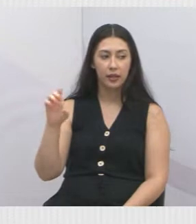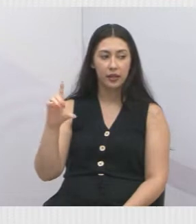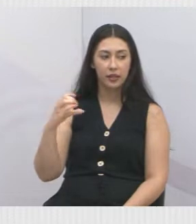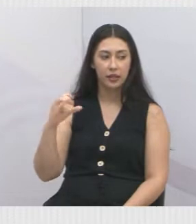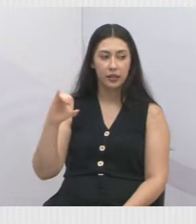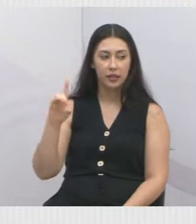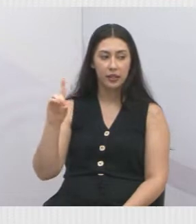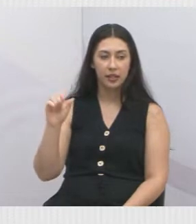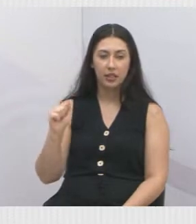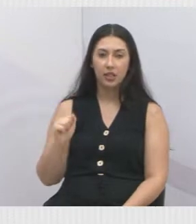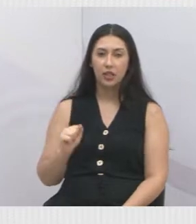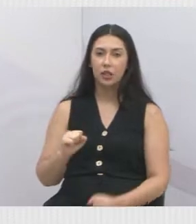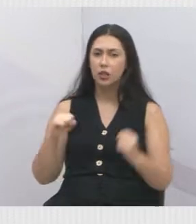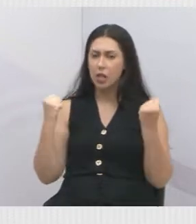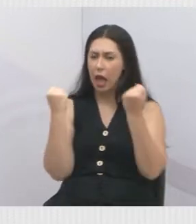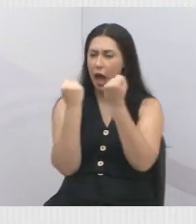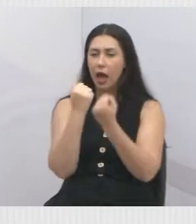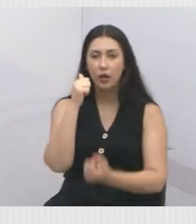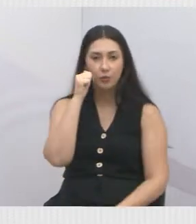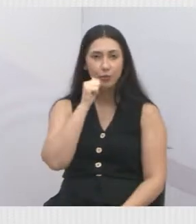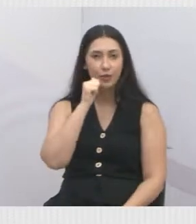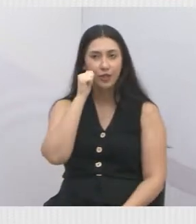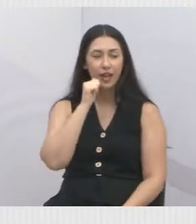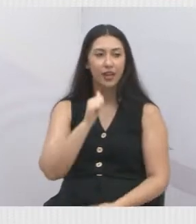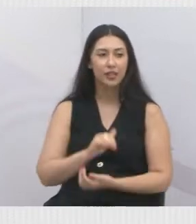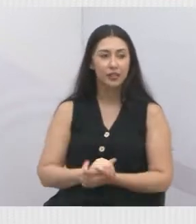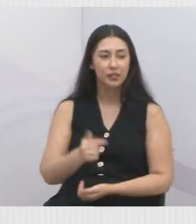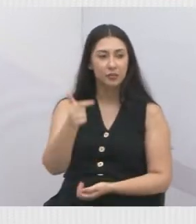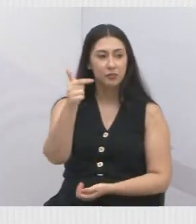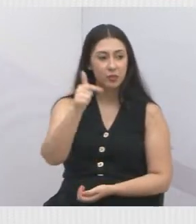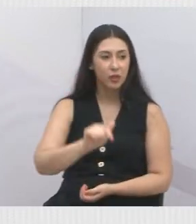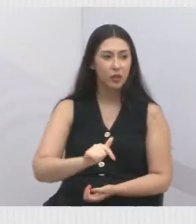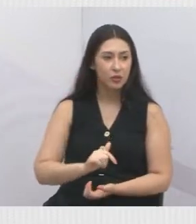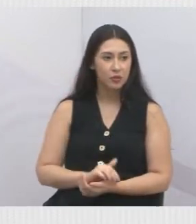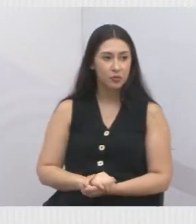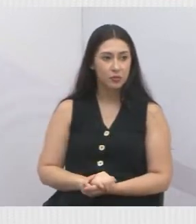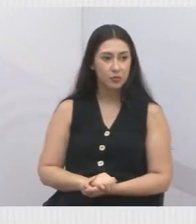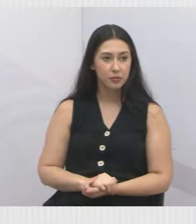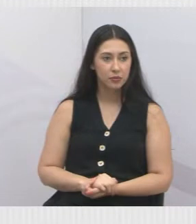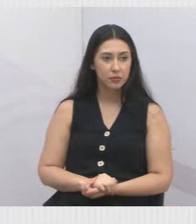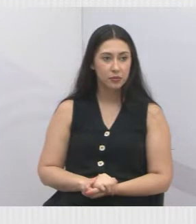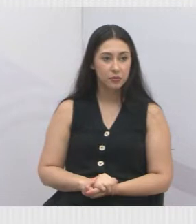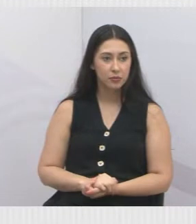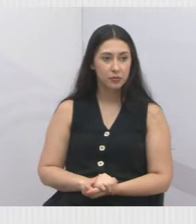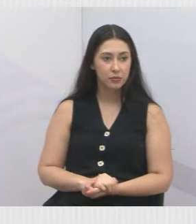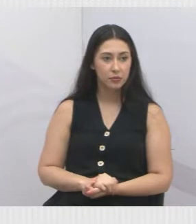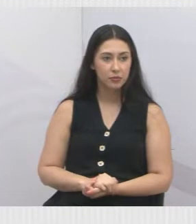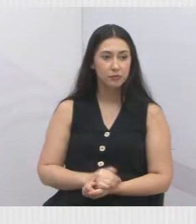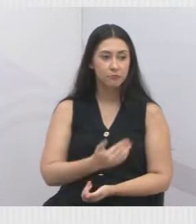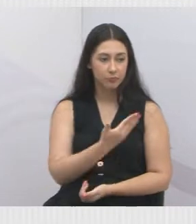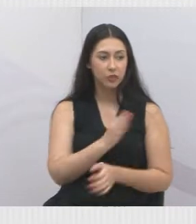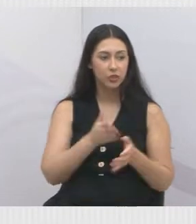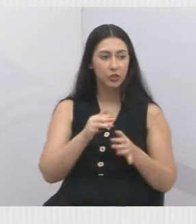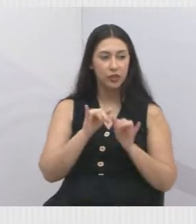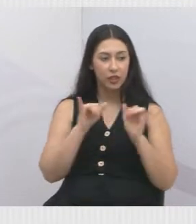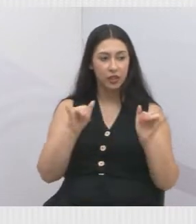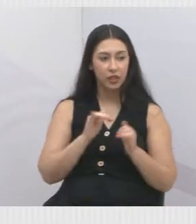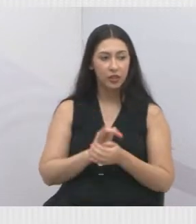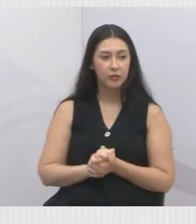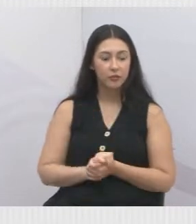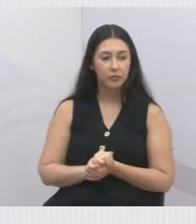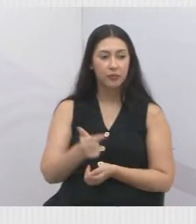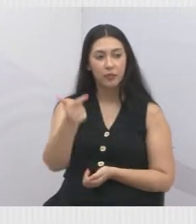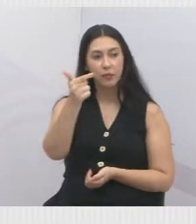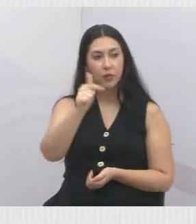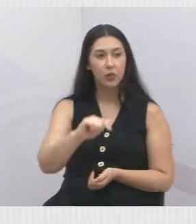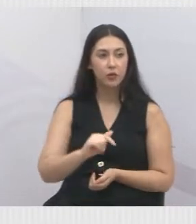defesa das mulheres. A próxima foto, por gentileza, essa eu já falei, a